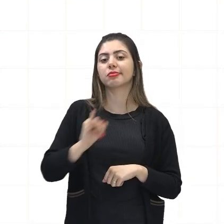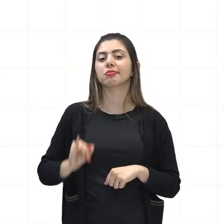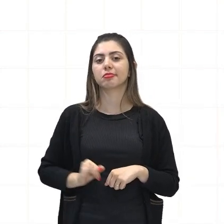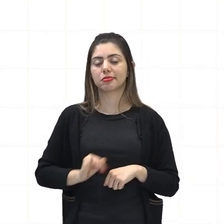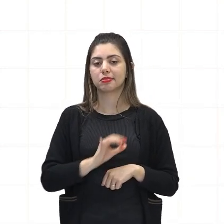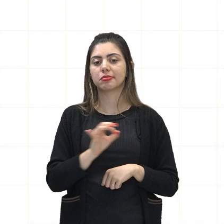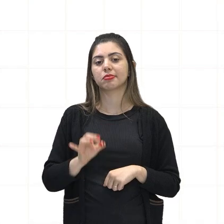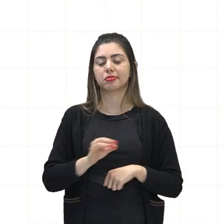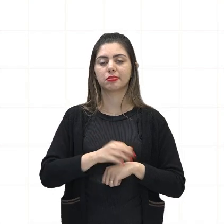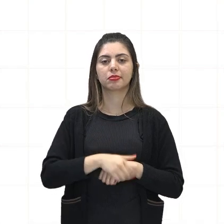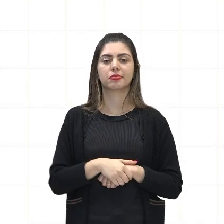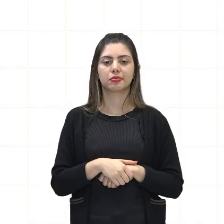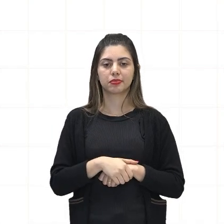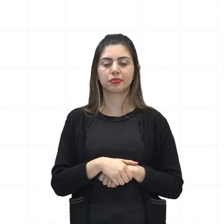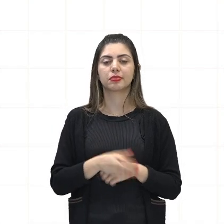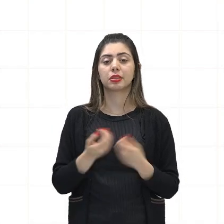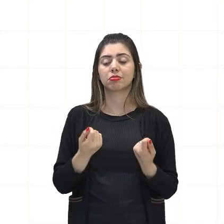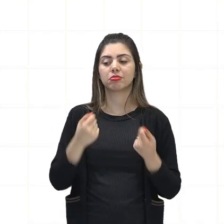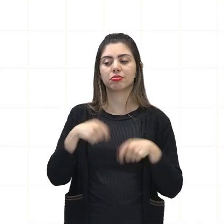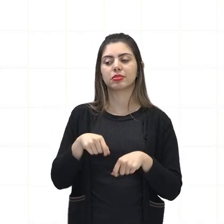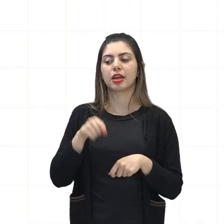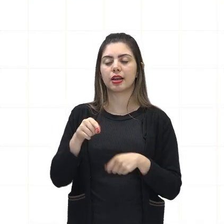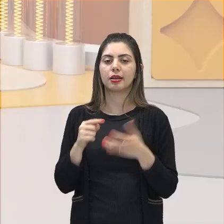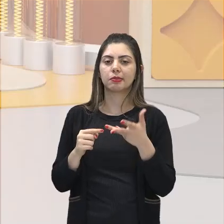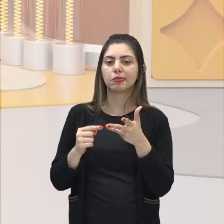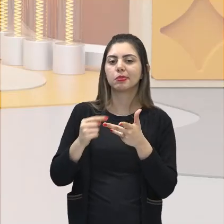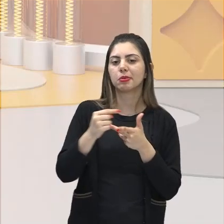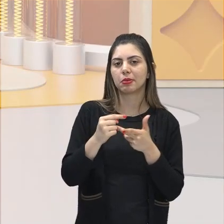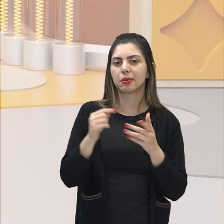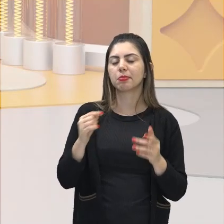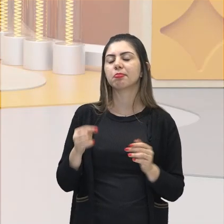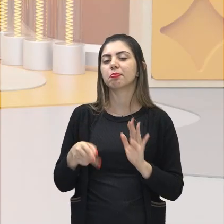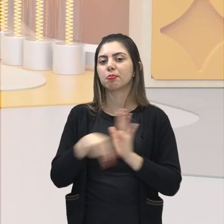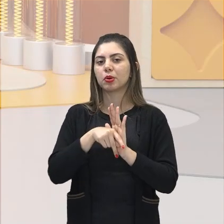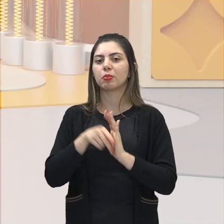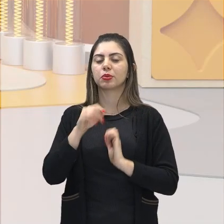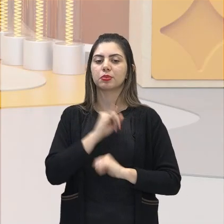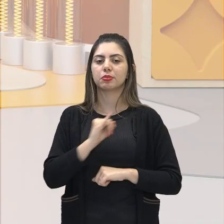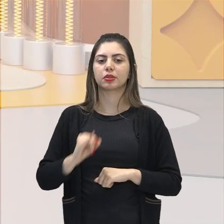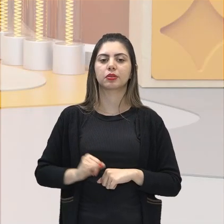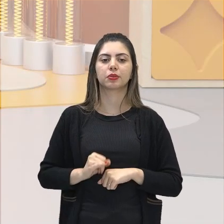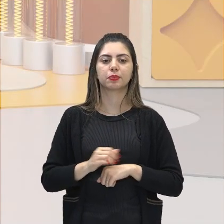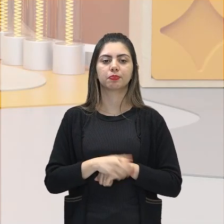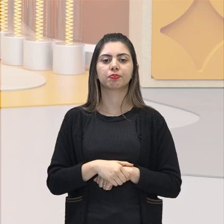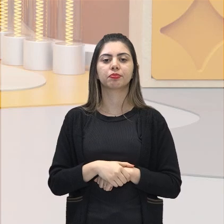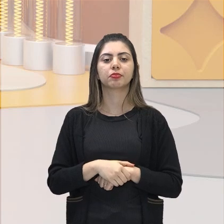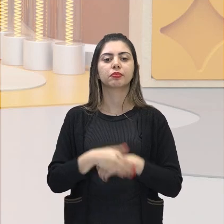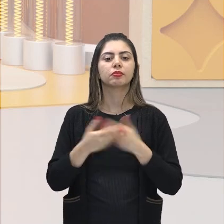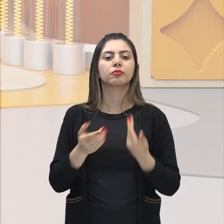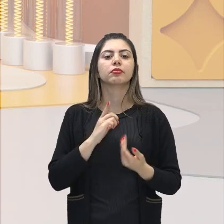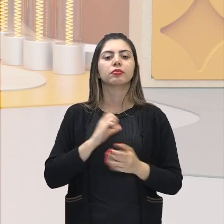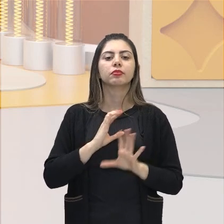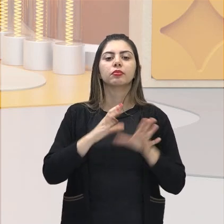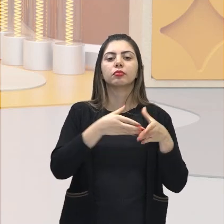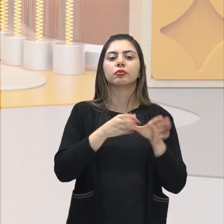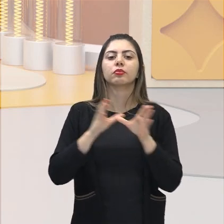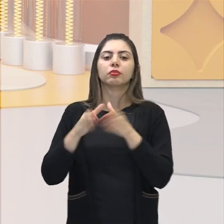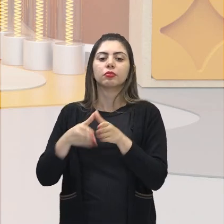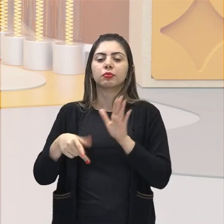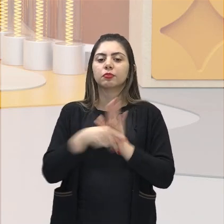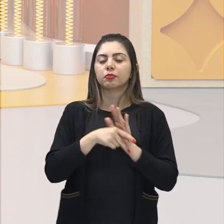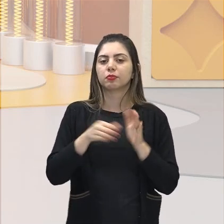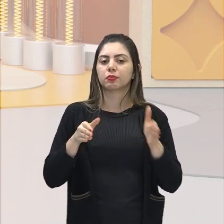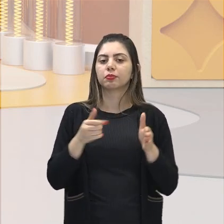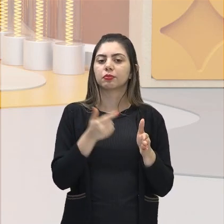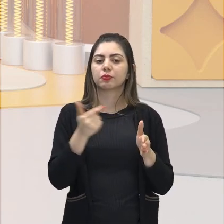certa, pegar o que ele queria também para si. Ok? Então, partidos políticos do Segundo Reinado, quem eram? Eram os liberais e